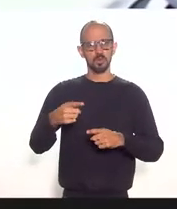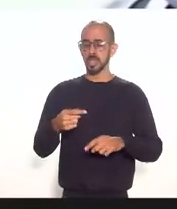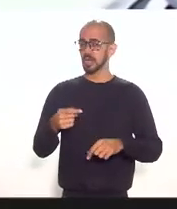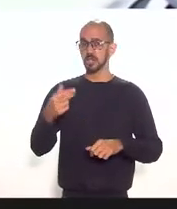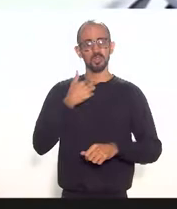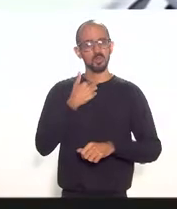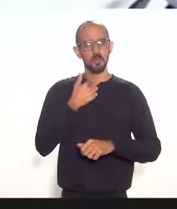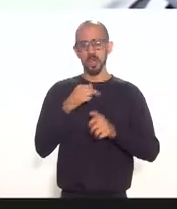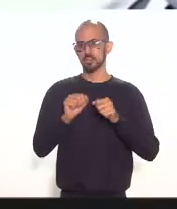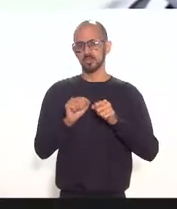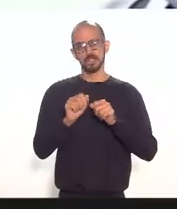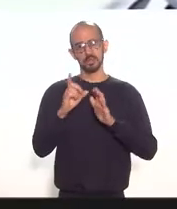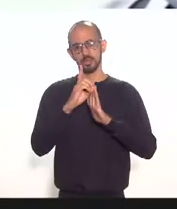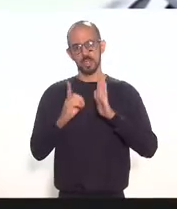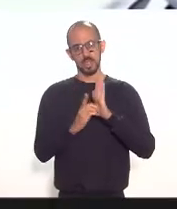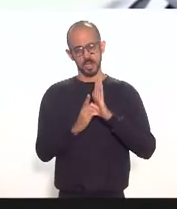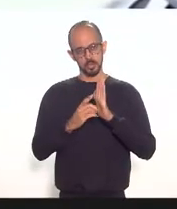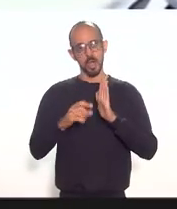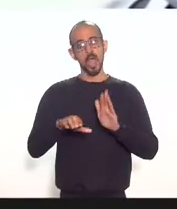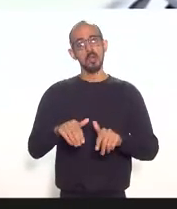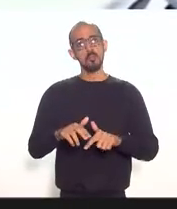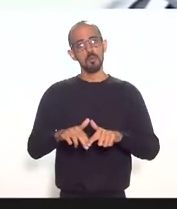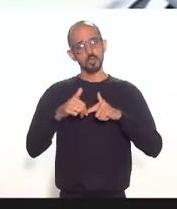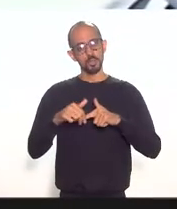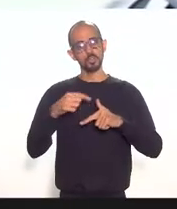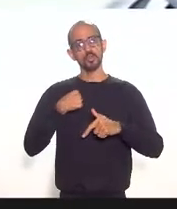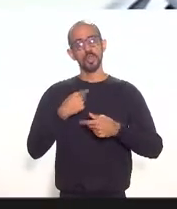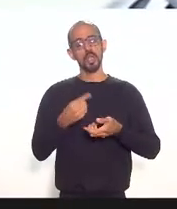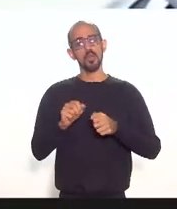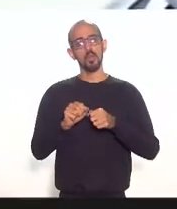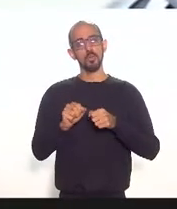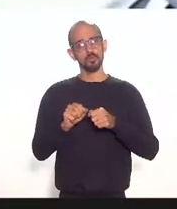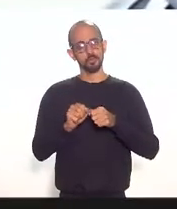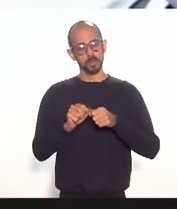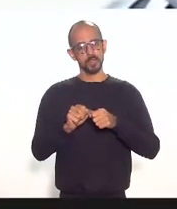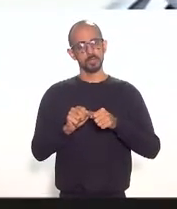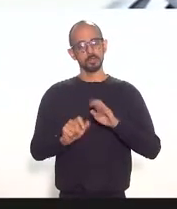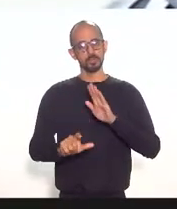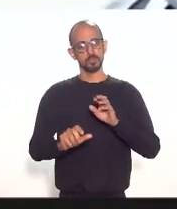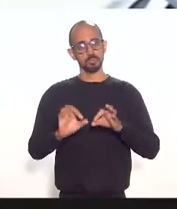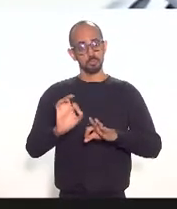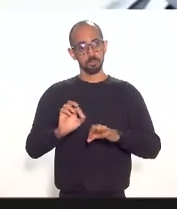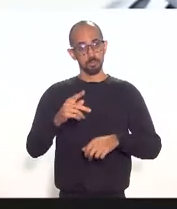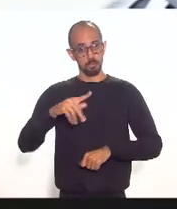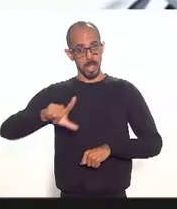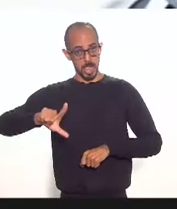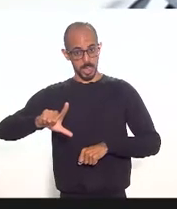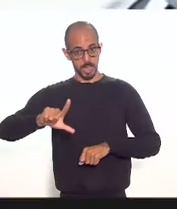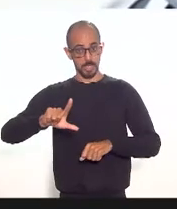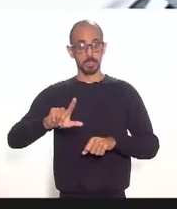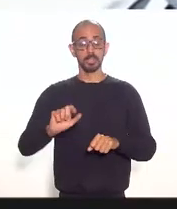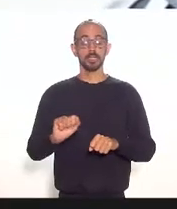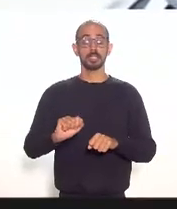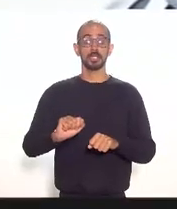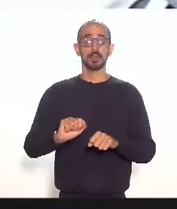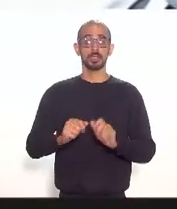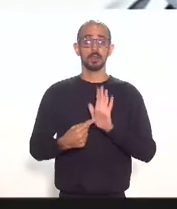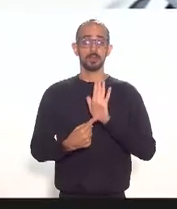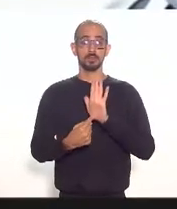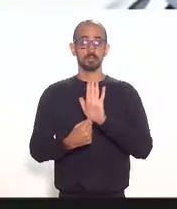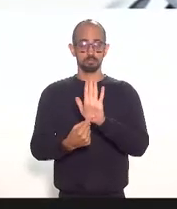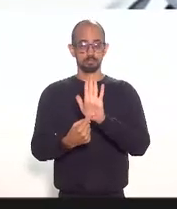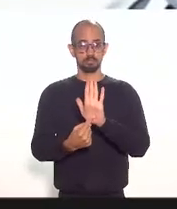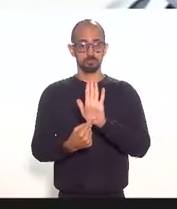decreto. Então, apresentei, porque achei o tema relevante, apresentei um projeto de lei para abrir a discussão, que foi